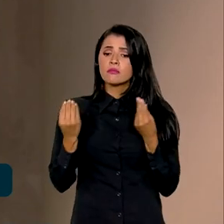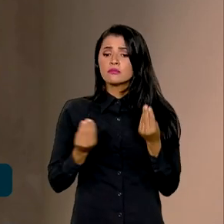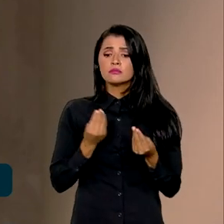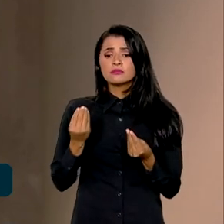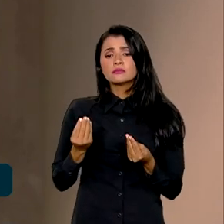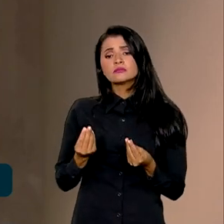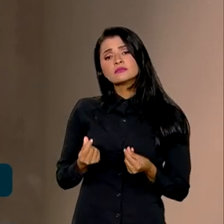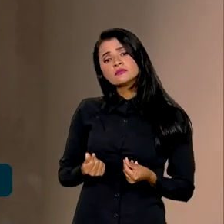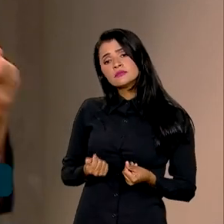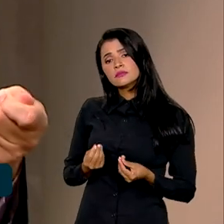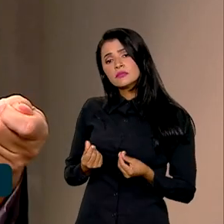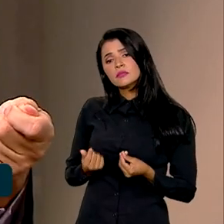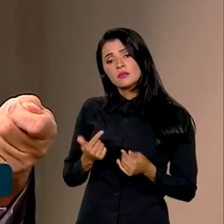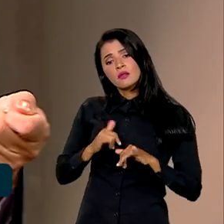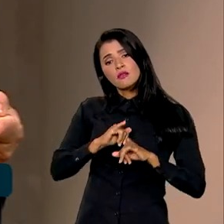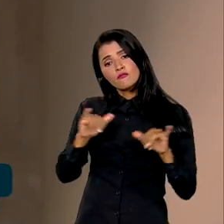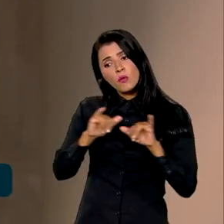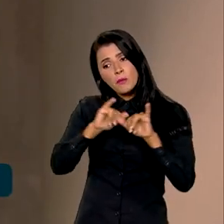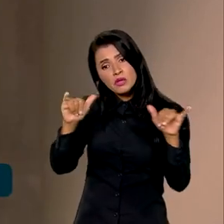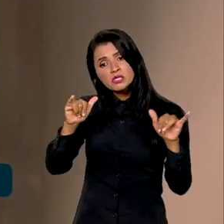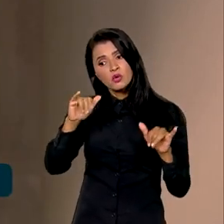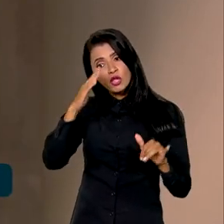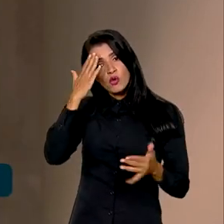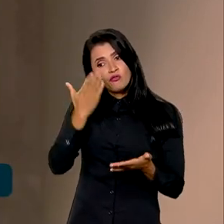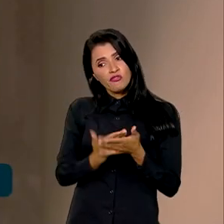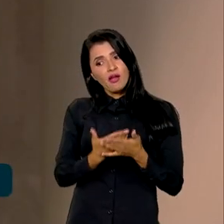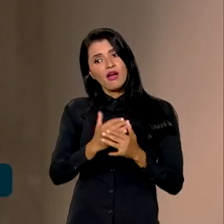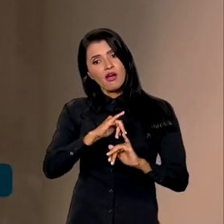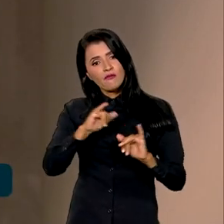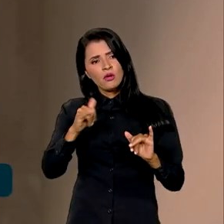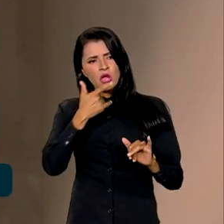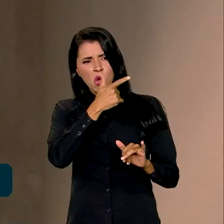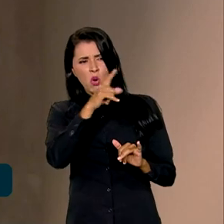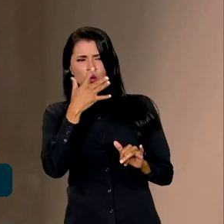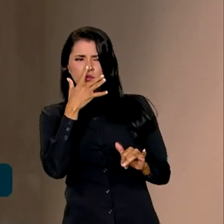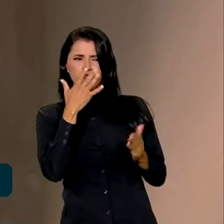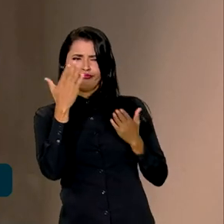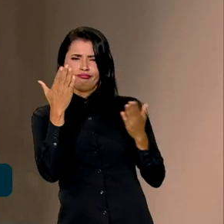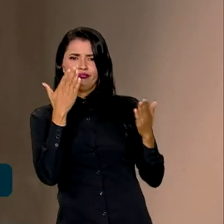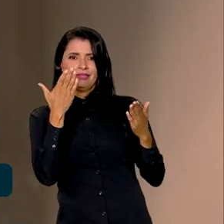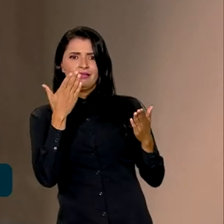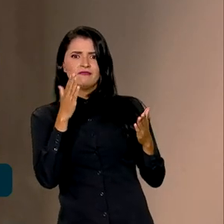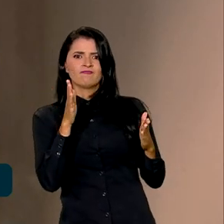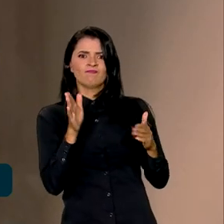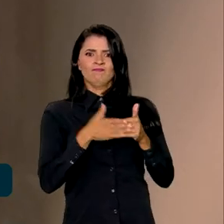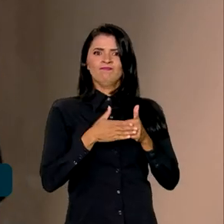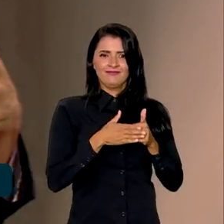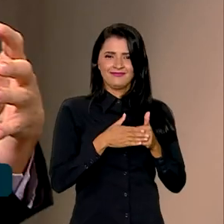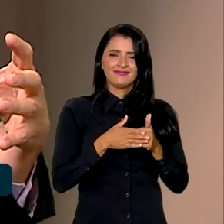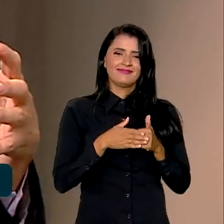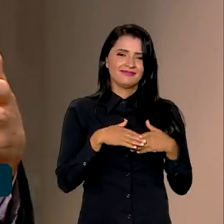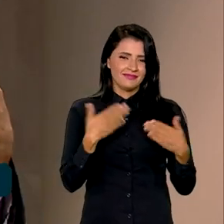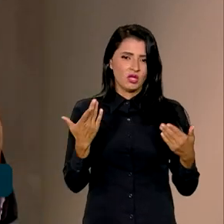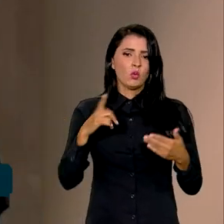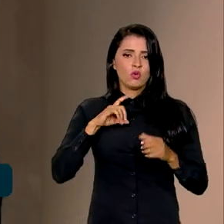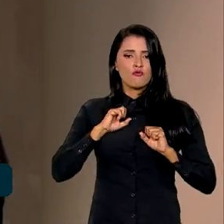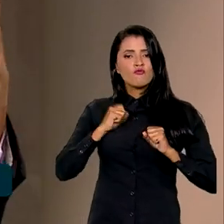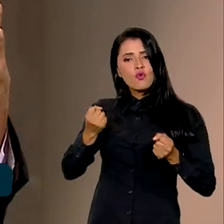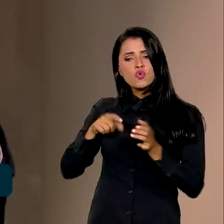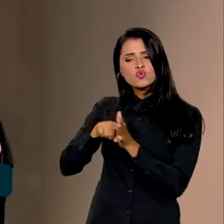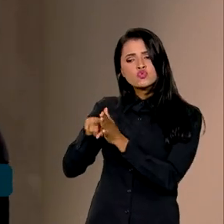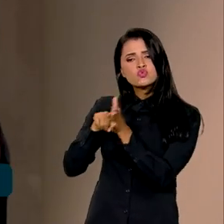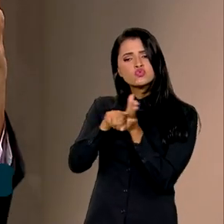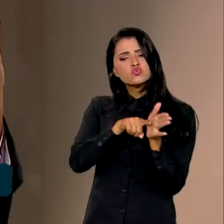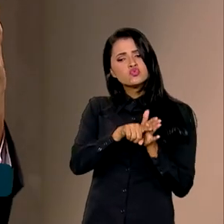a difusão de informações confiáveis e restrição de informações falsas. Nós temos um esforço de investigação